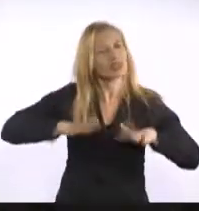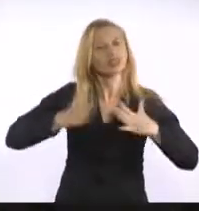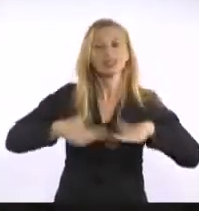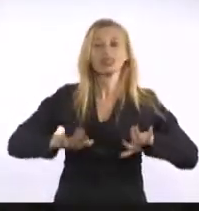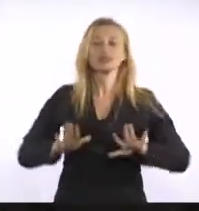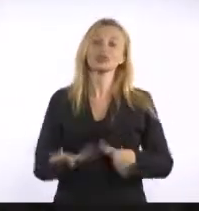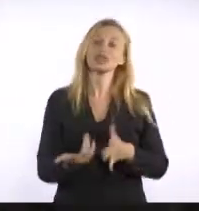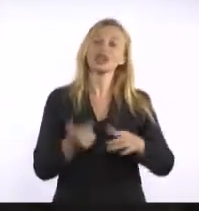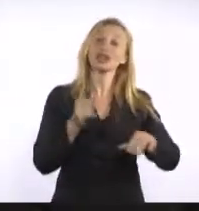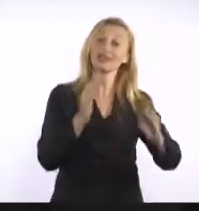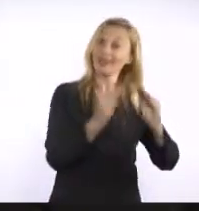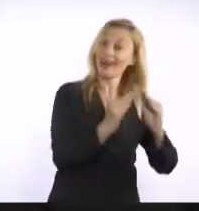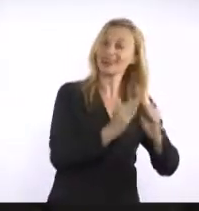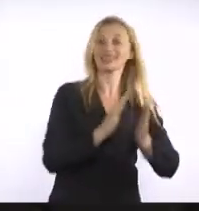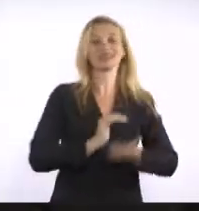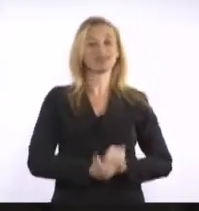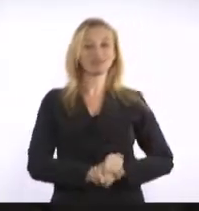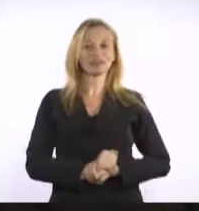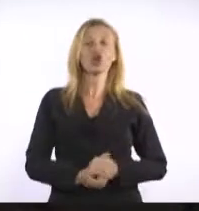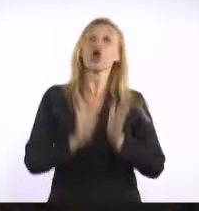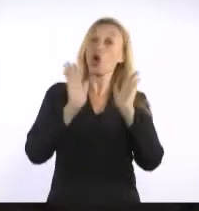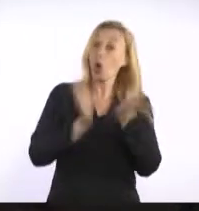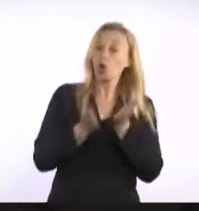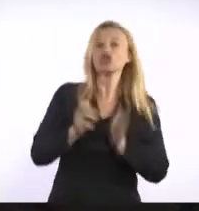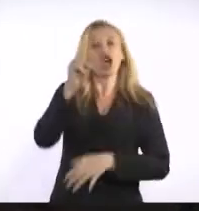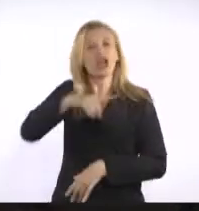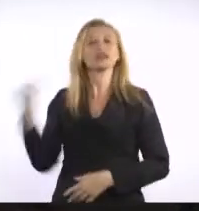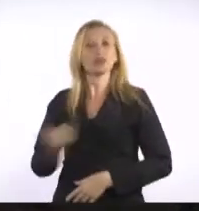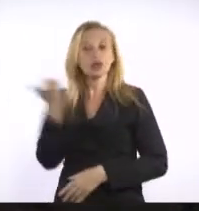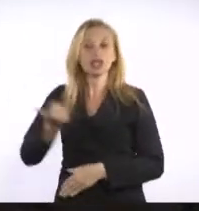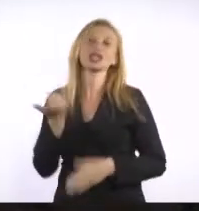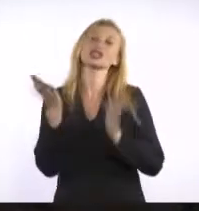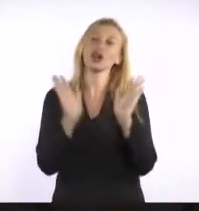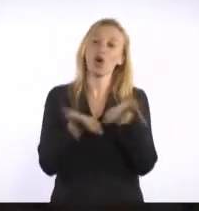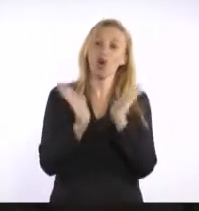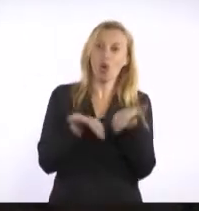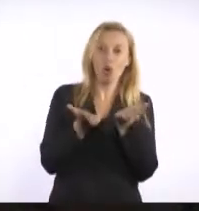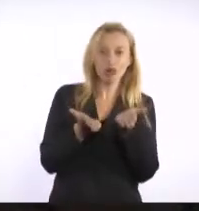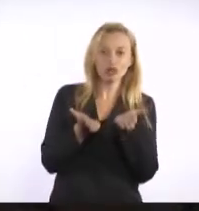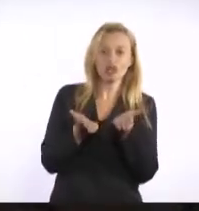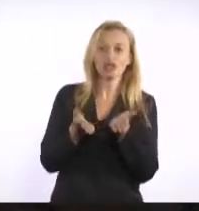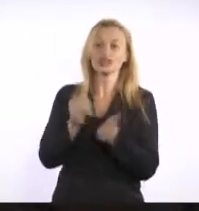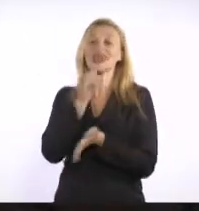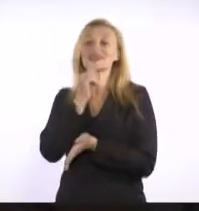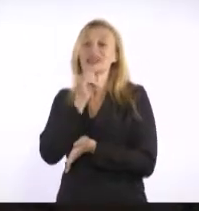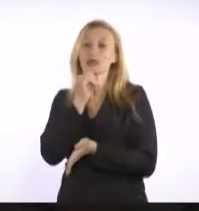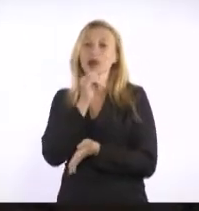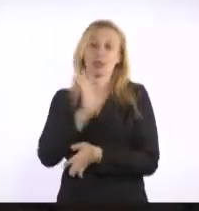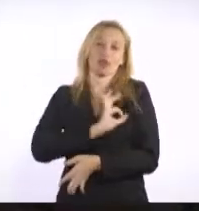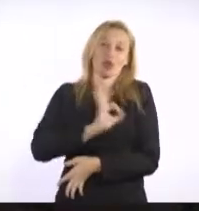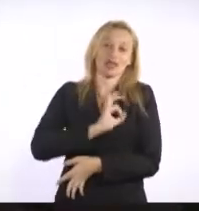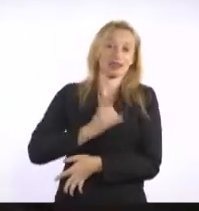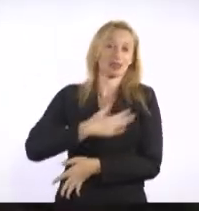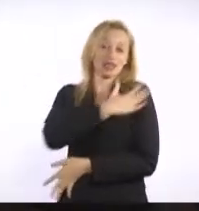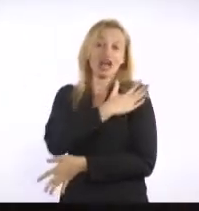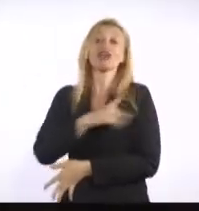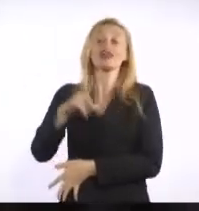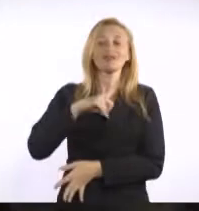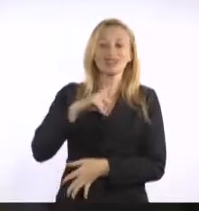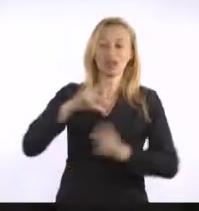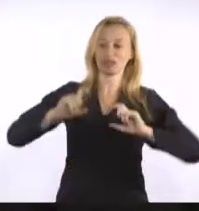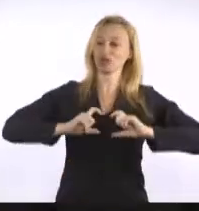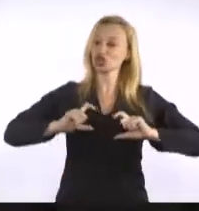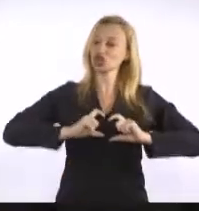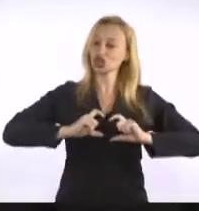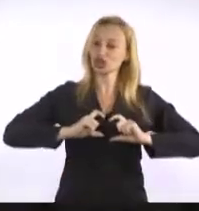na folga. Então, hoje, é de suma importância hoje, dando como exemplo a polícia militar, ter um distintivo para que